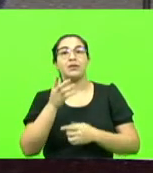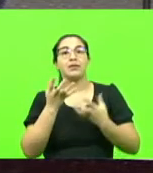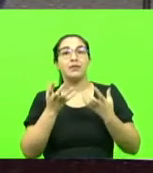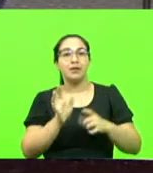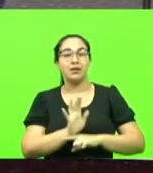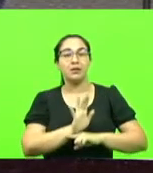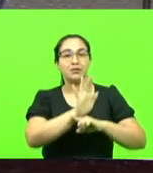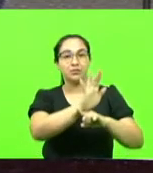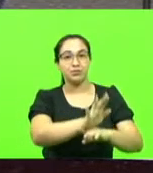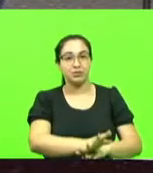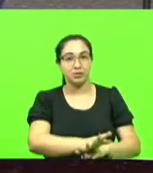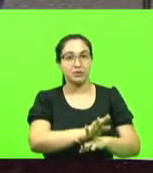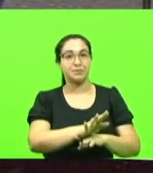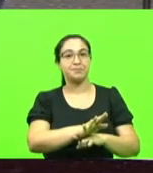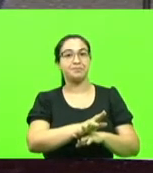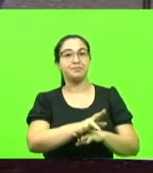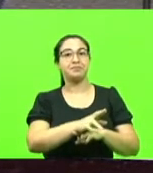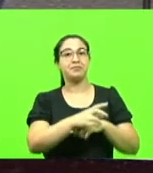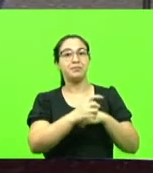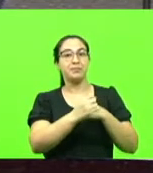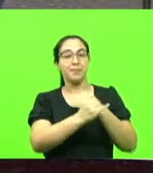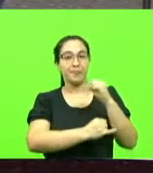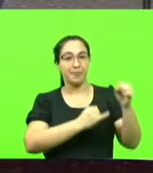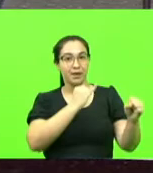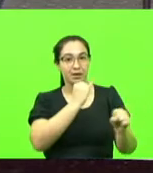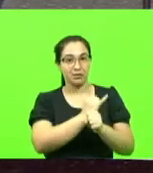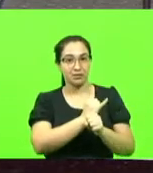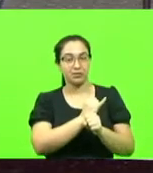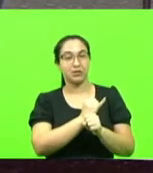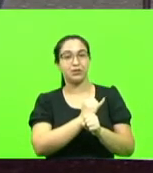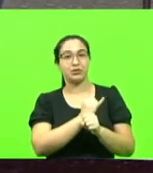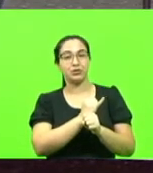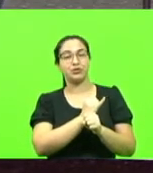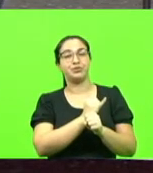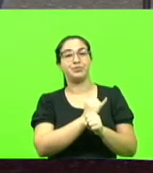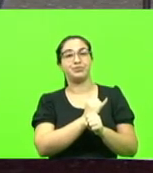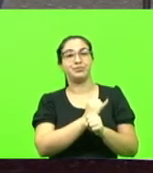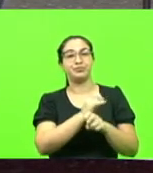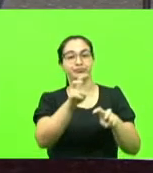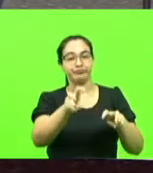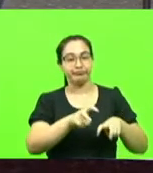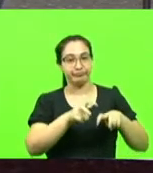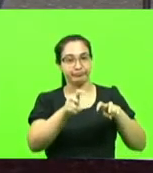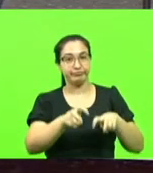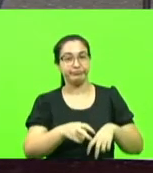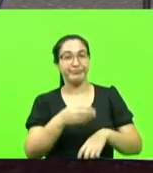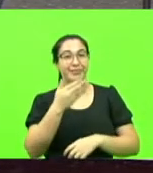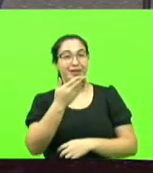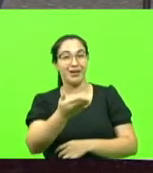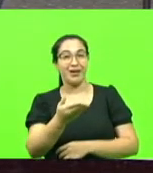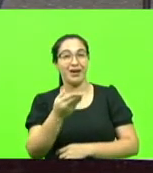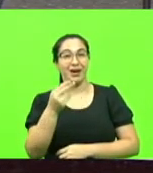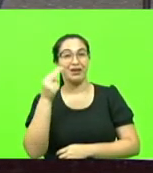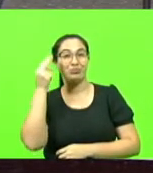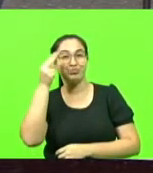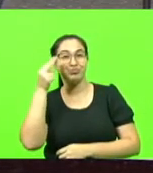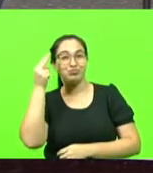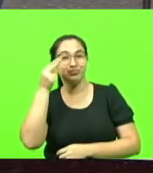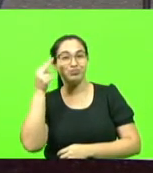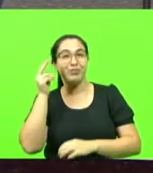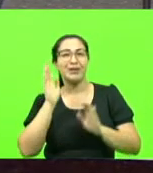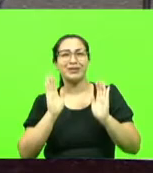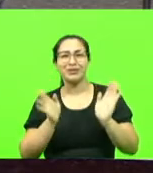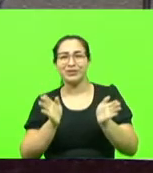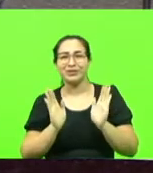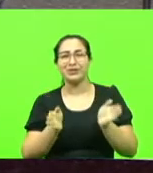ótica ao meio rural. Um sonho antigo dos agricultores de Santa Catarina que